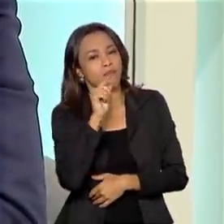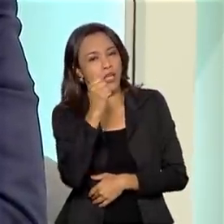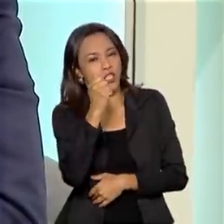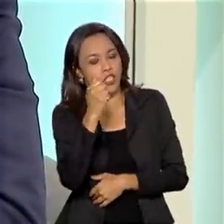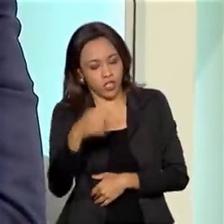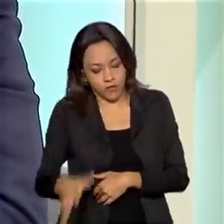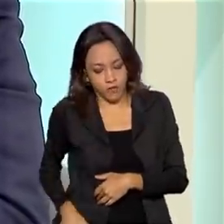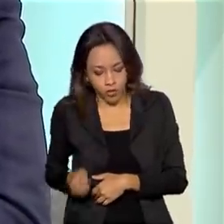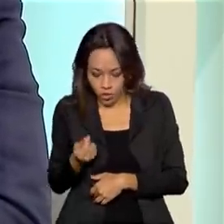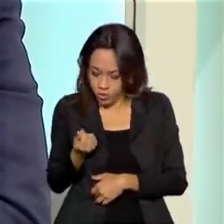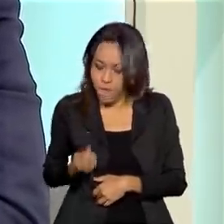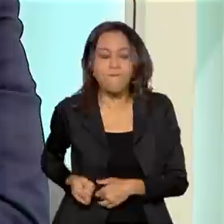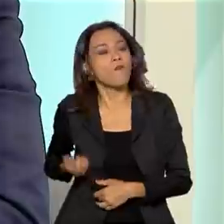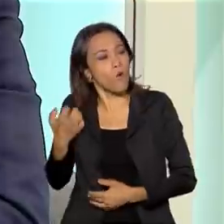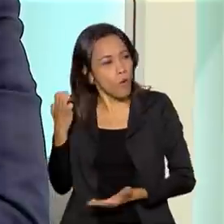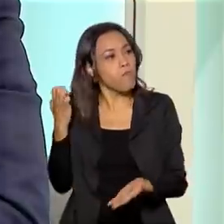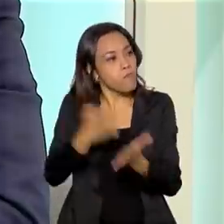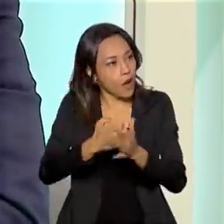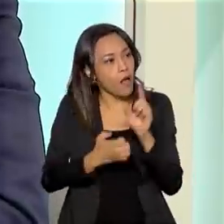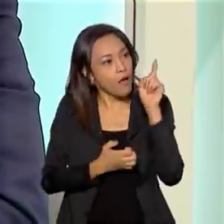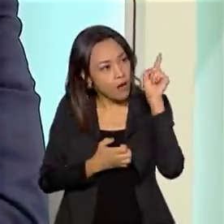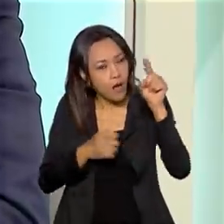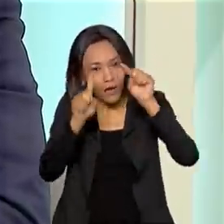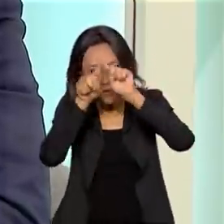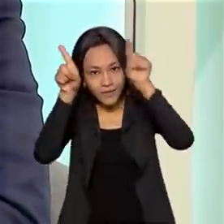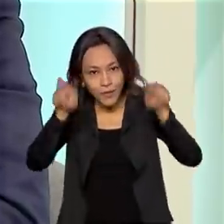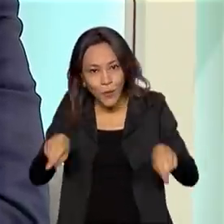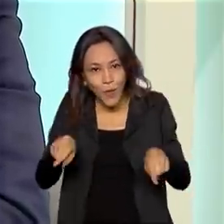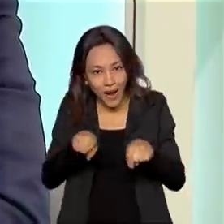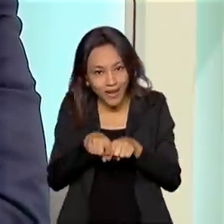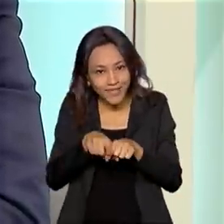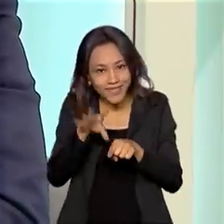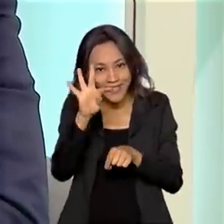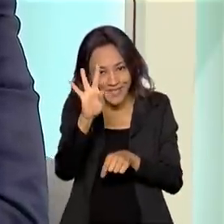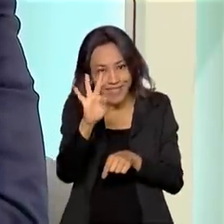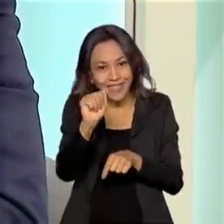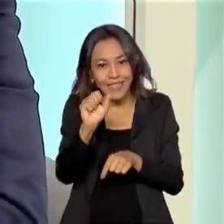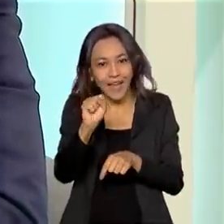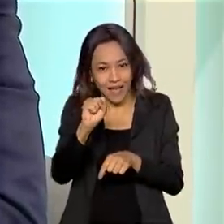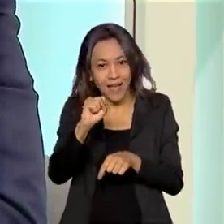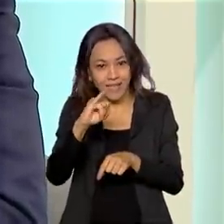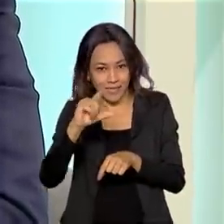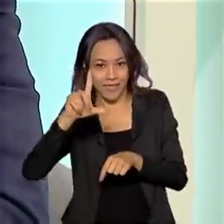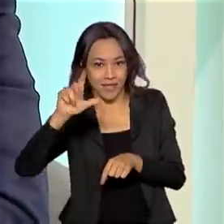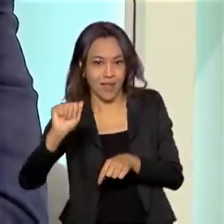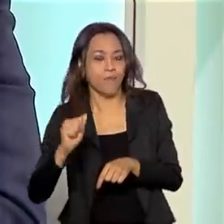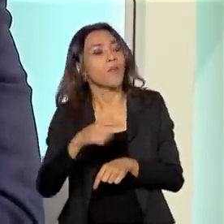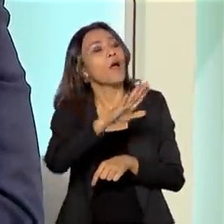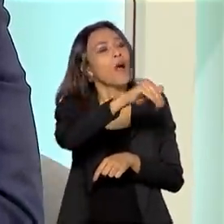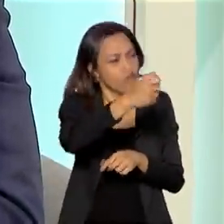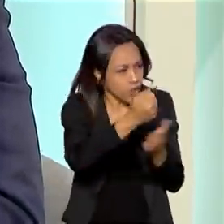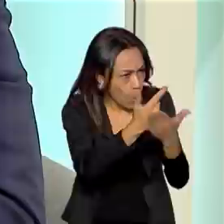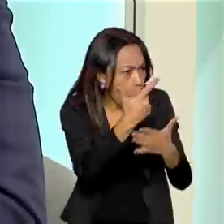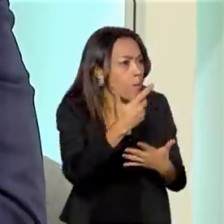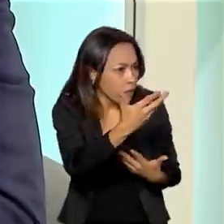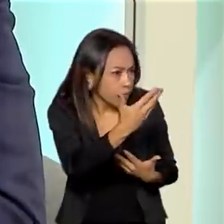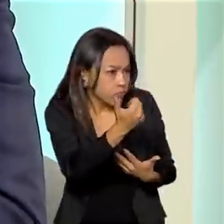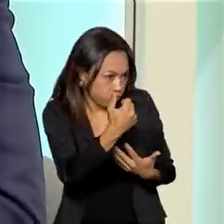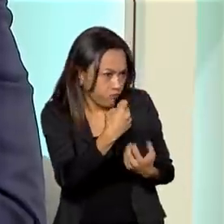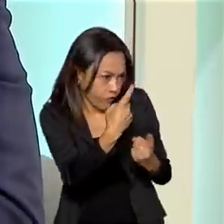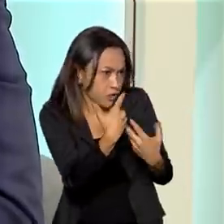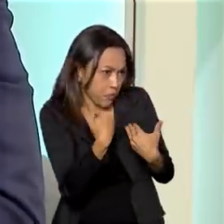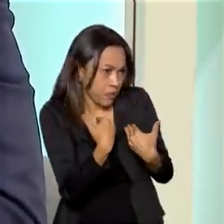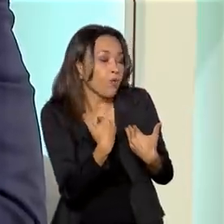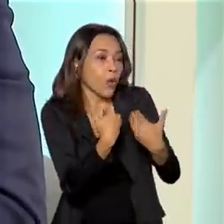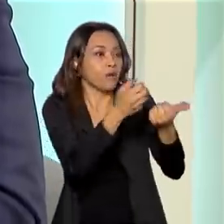ponho a mão no meu bolso, compro o que o Eduardo Constantini, que é o dono do museu, queira vender e vou repatriar. O senhor